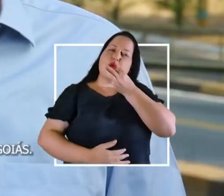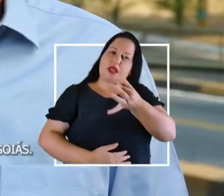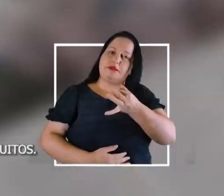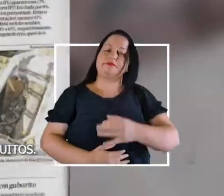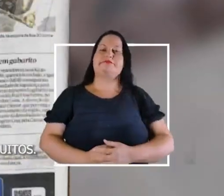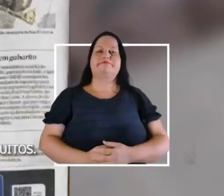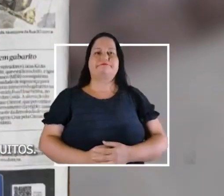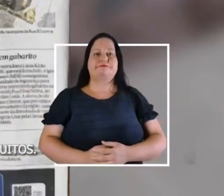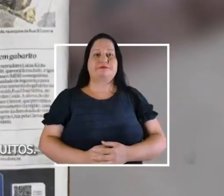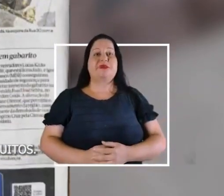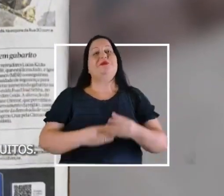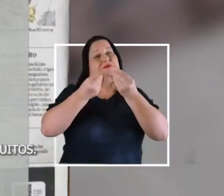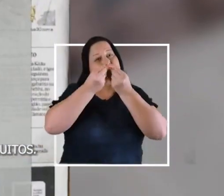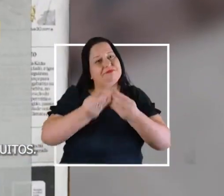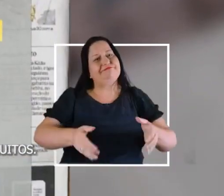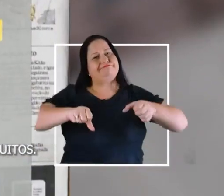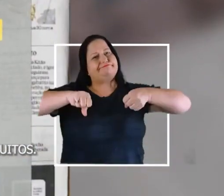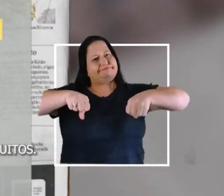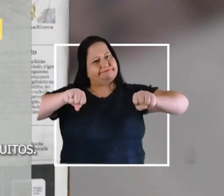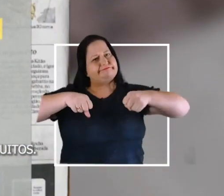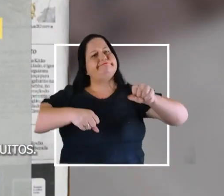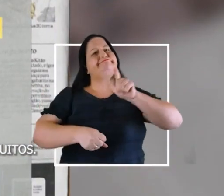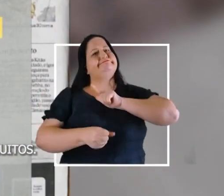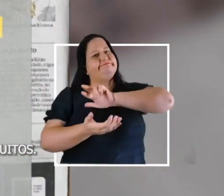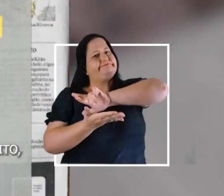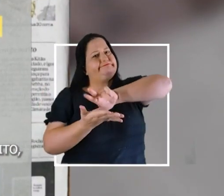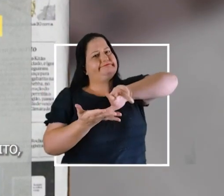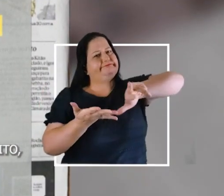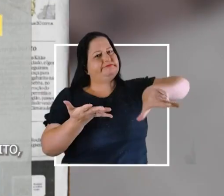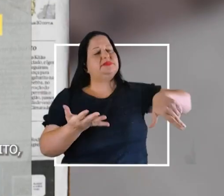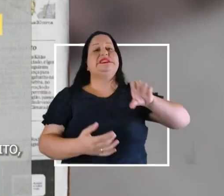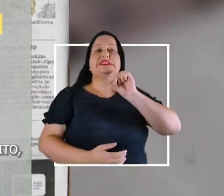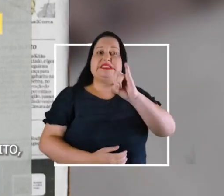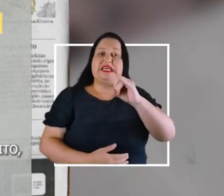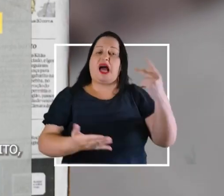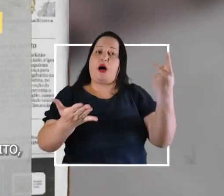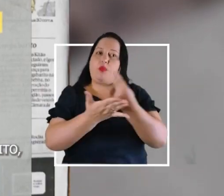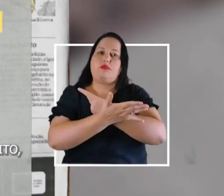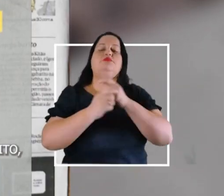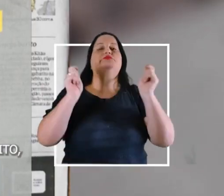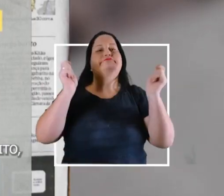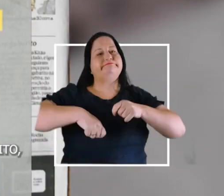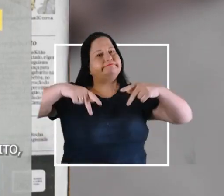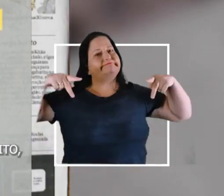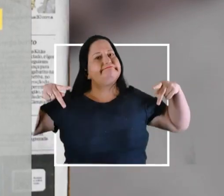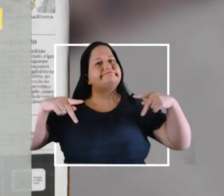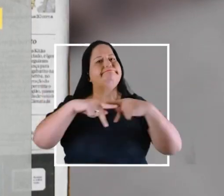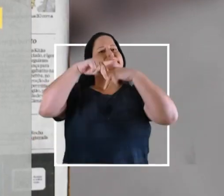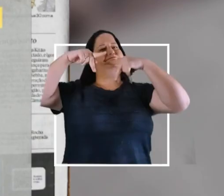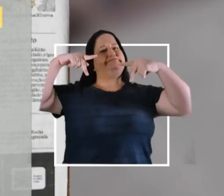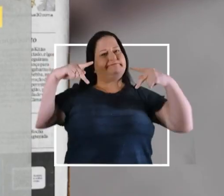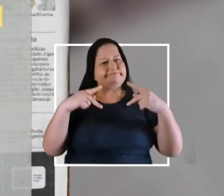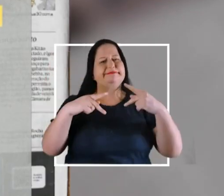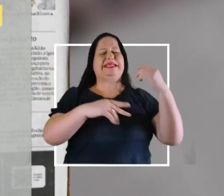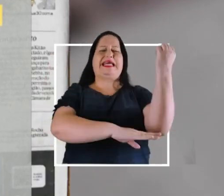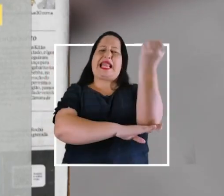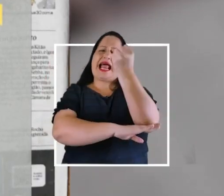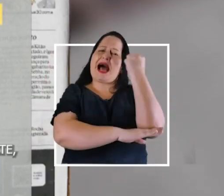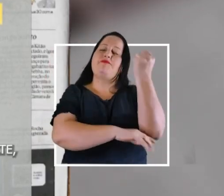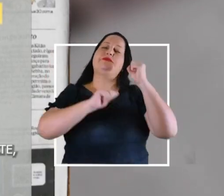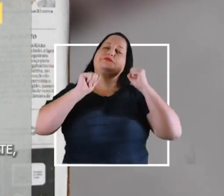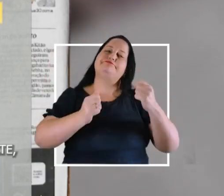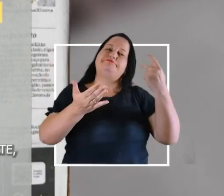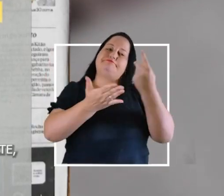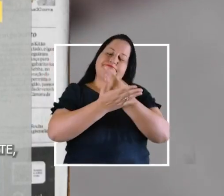de Goiás. Os prejuízos para os motociclistas são muitos. Estarão expostos a sinistros de trânsito, ou seja, acidentes